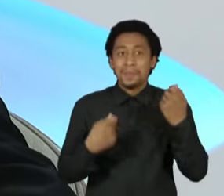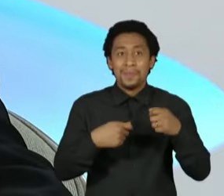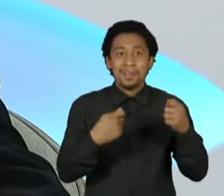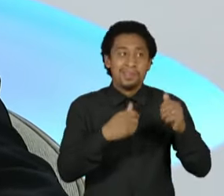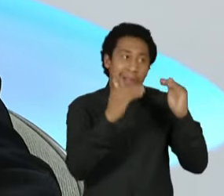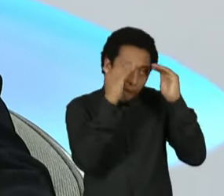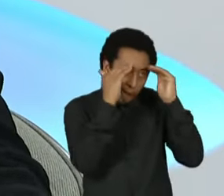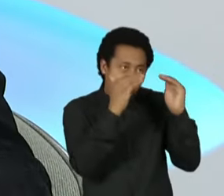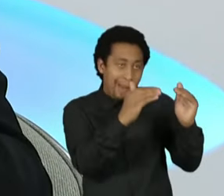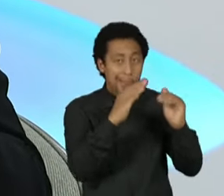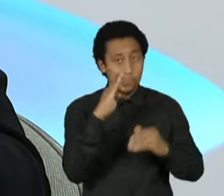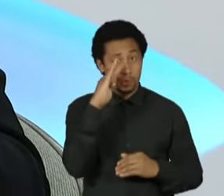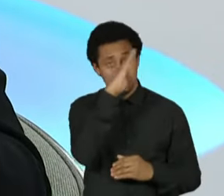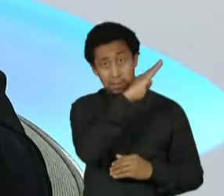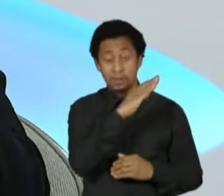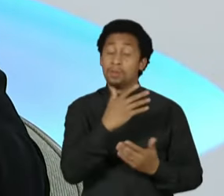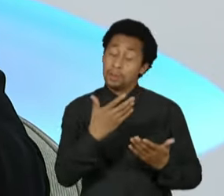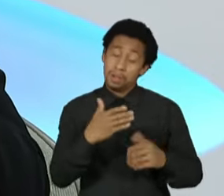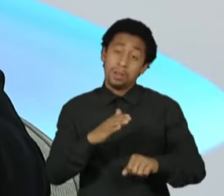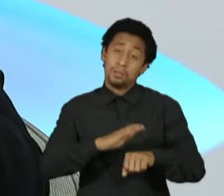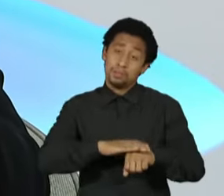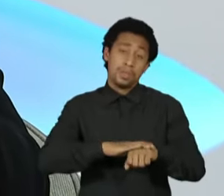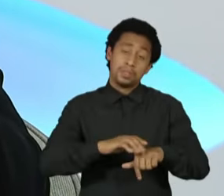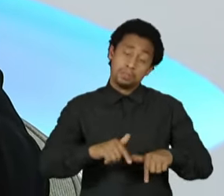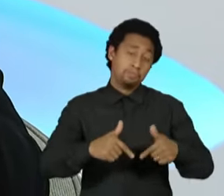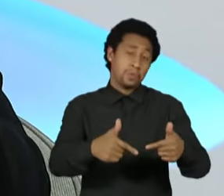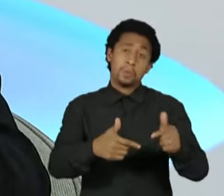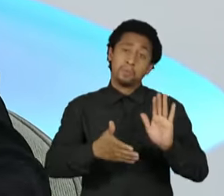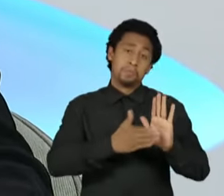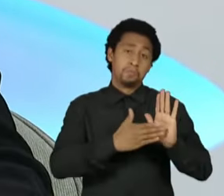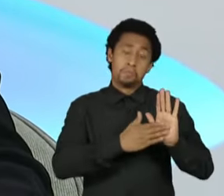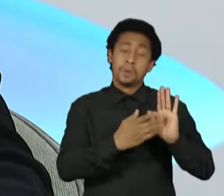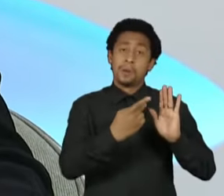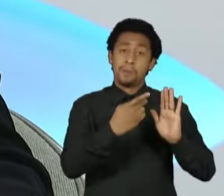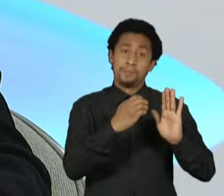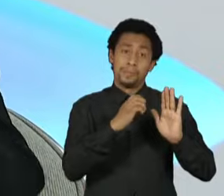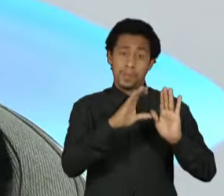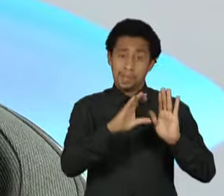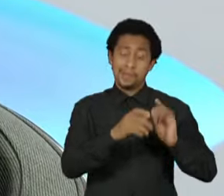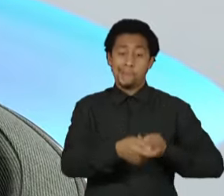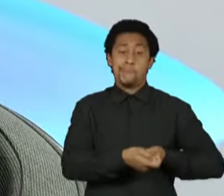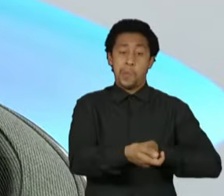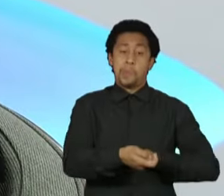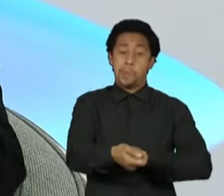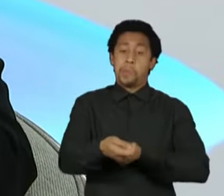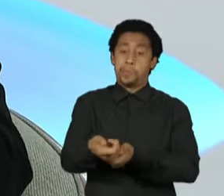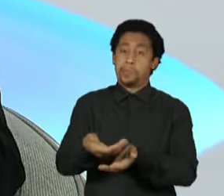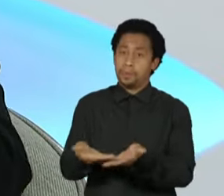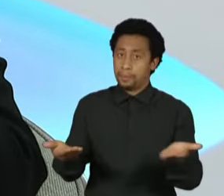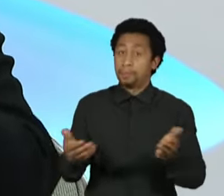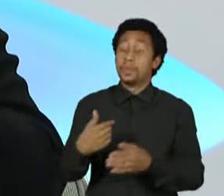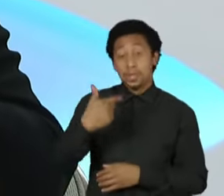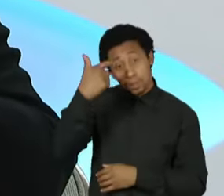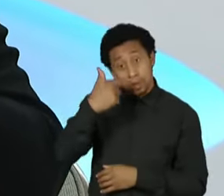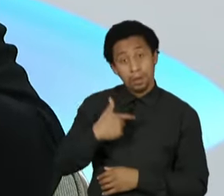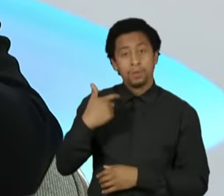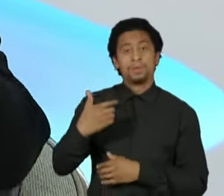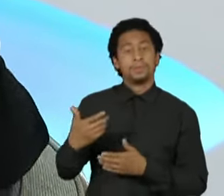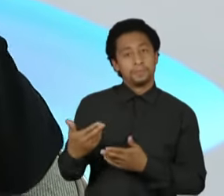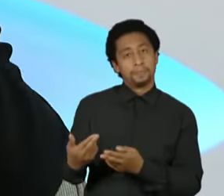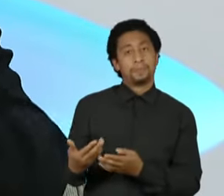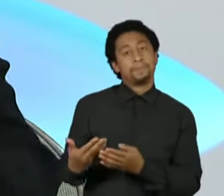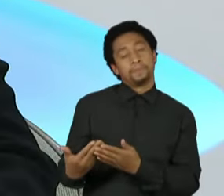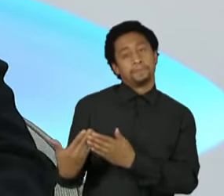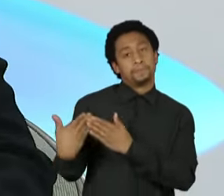vamos lá na PEC do Calote. Eu fui a responsável, com mais quatro senadores, de diminuir o prazo do Calote, que era